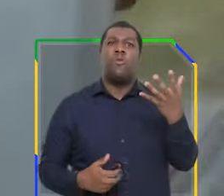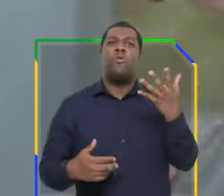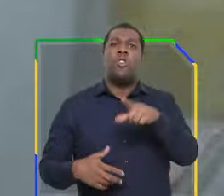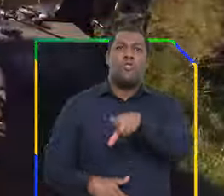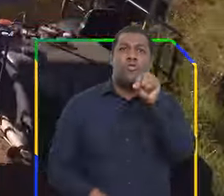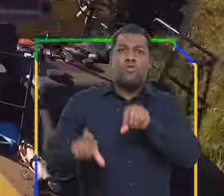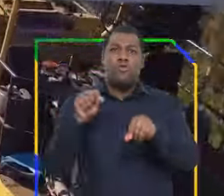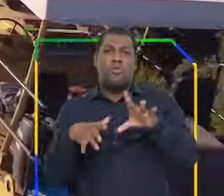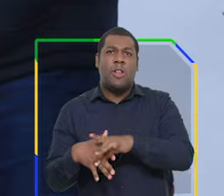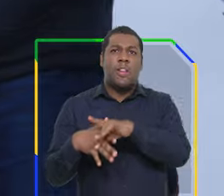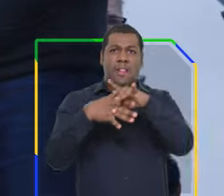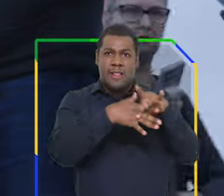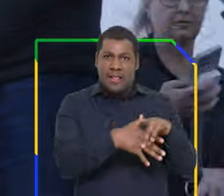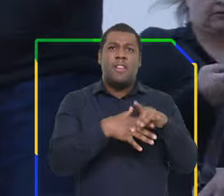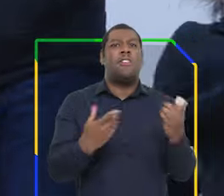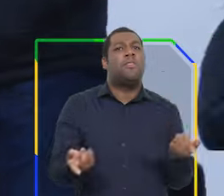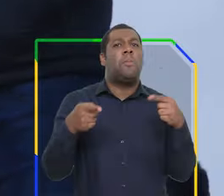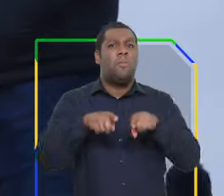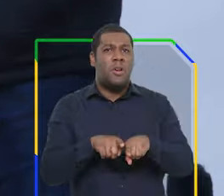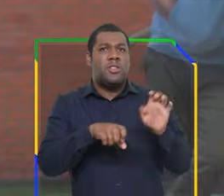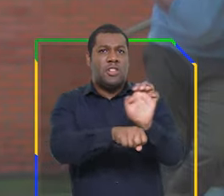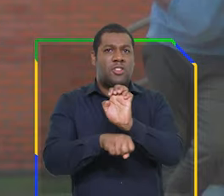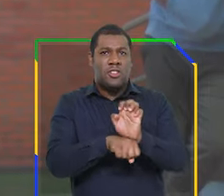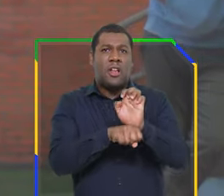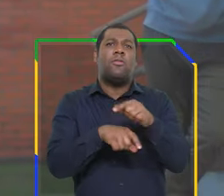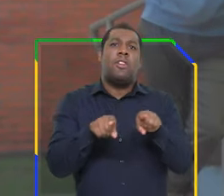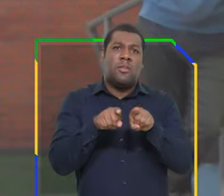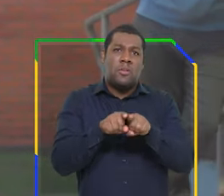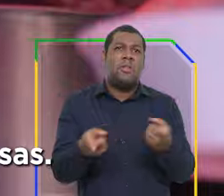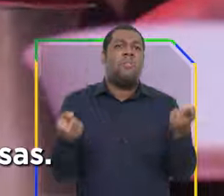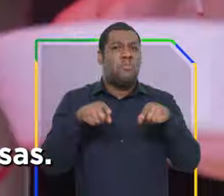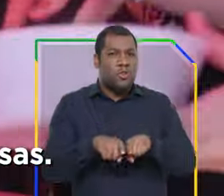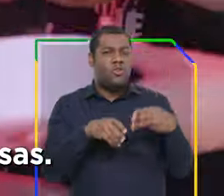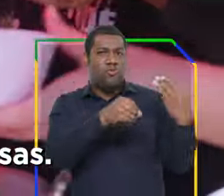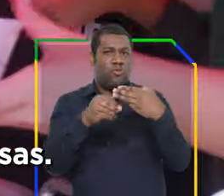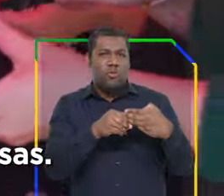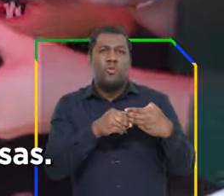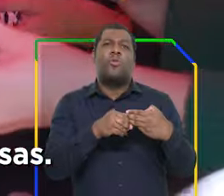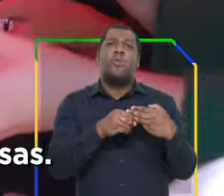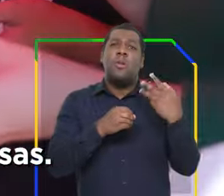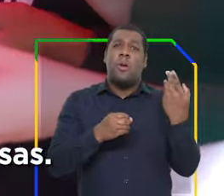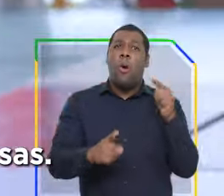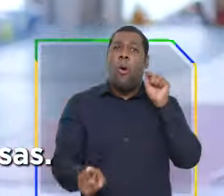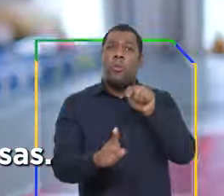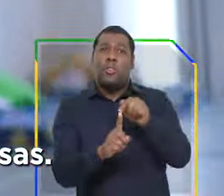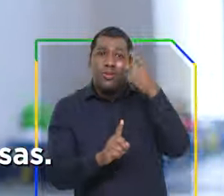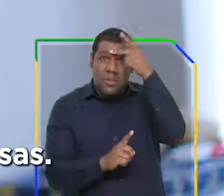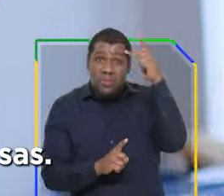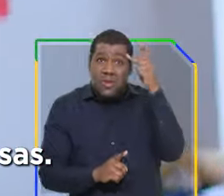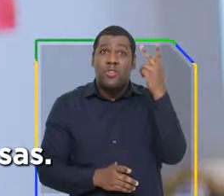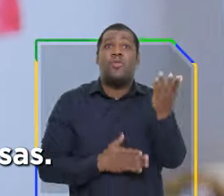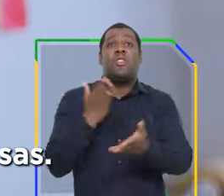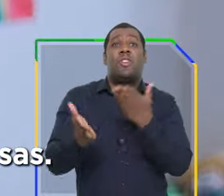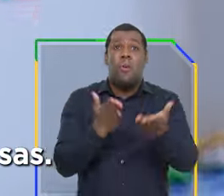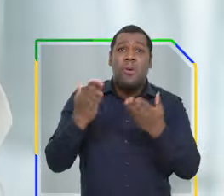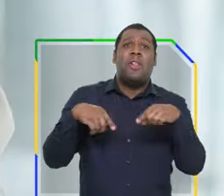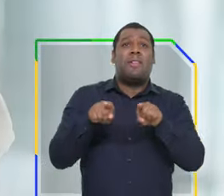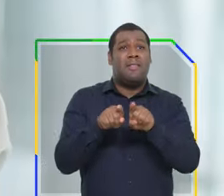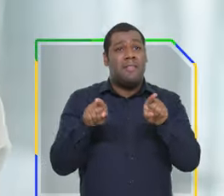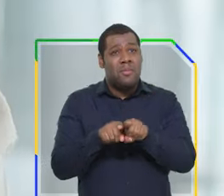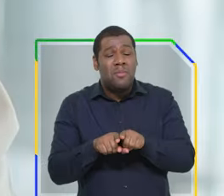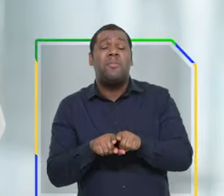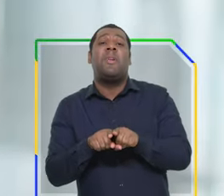frentes, em parceria com o Estado e os municípios, para cuidar das pessoas, comunidades e empresas.